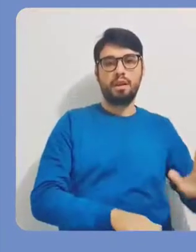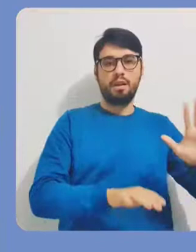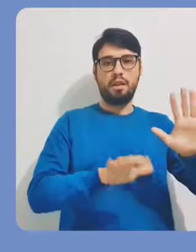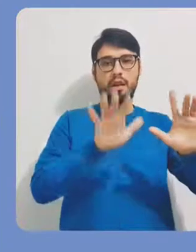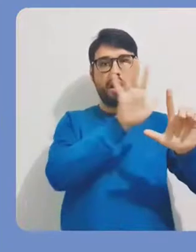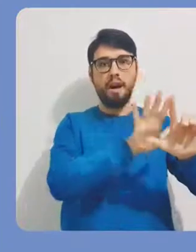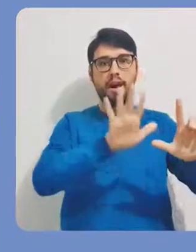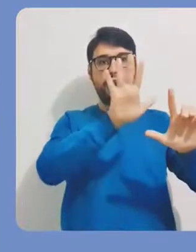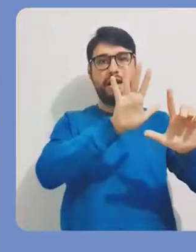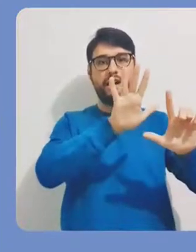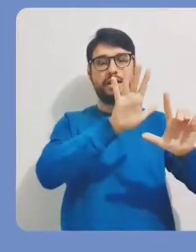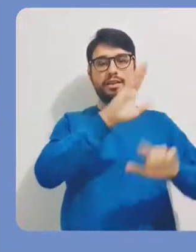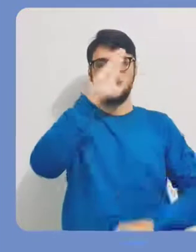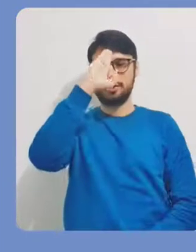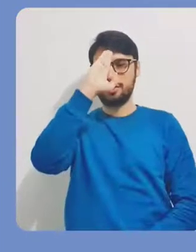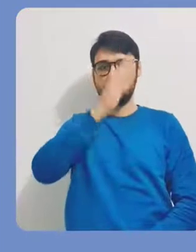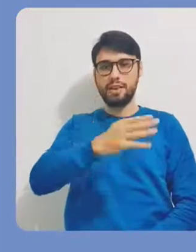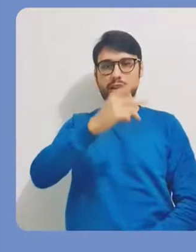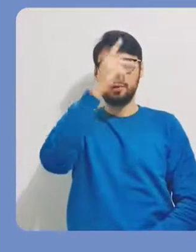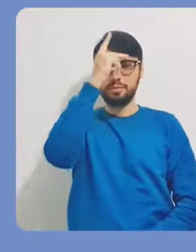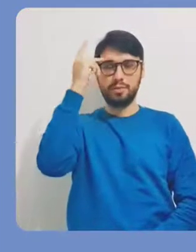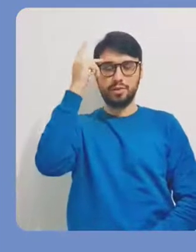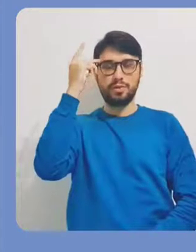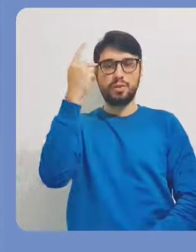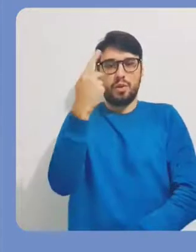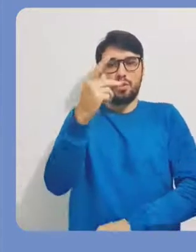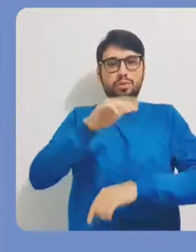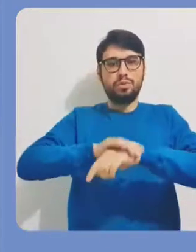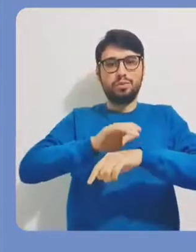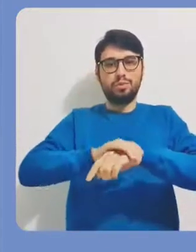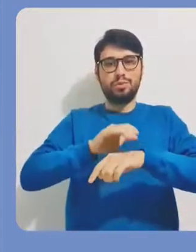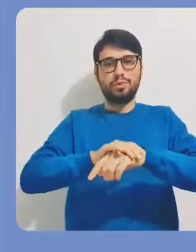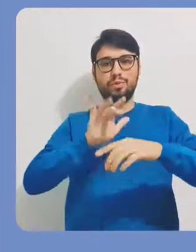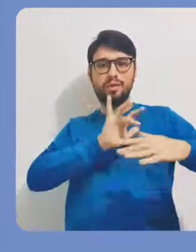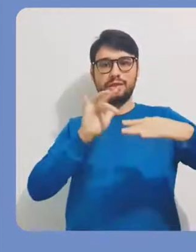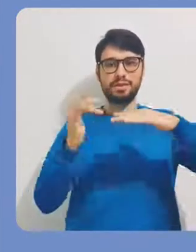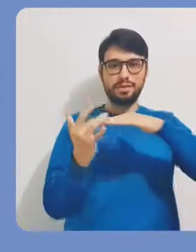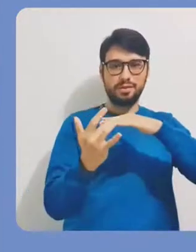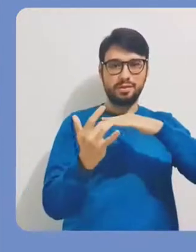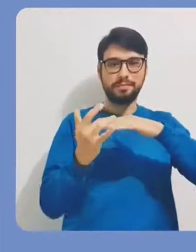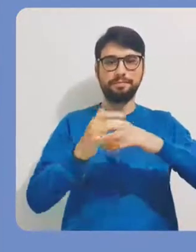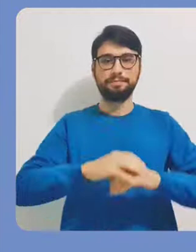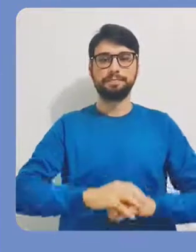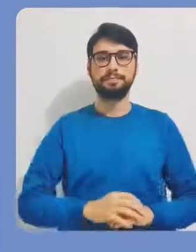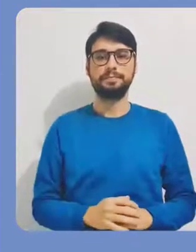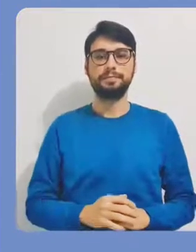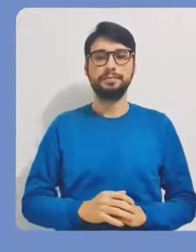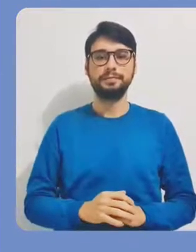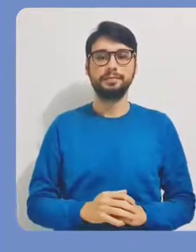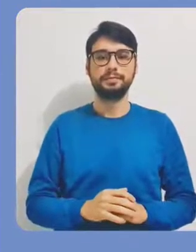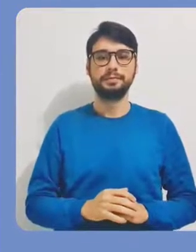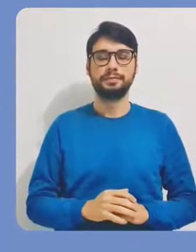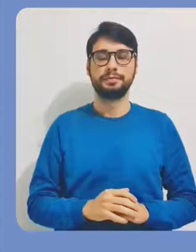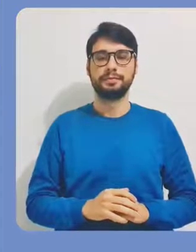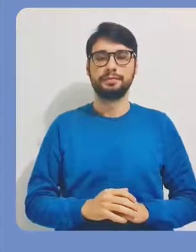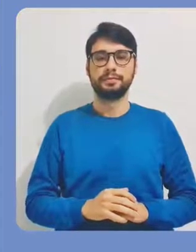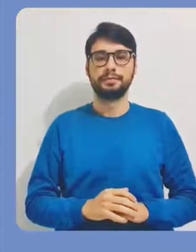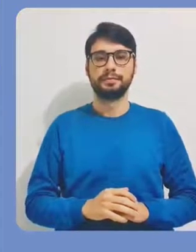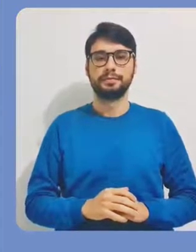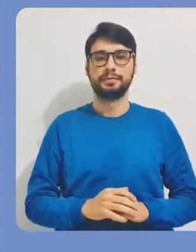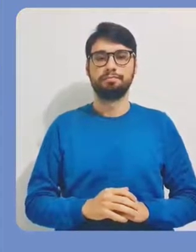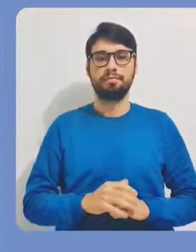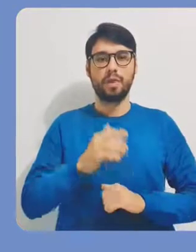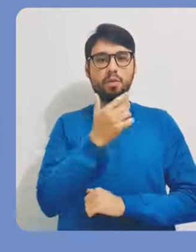a estes botões de navegação da sua web página, direcionando automaticamente o usuário para as suas redes sociais.